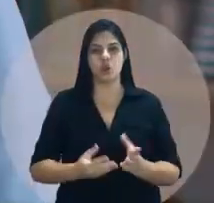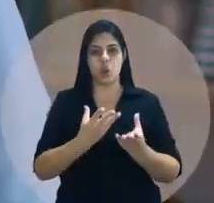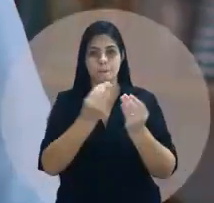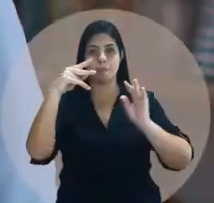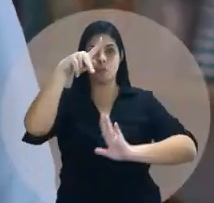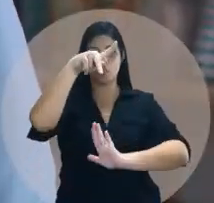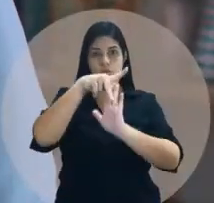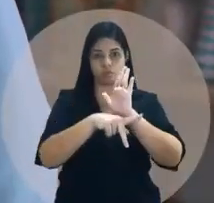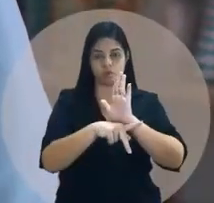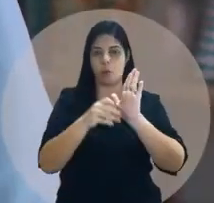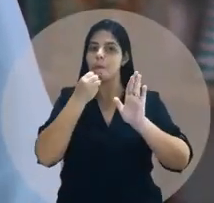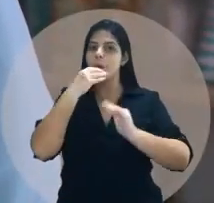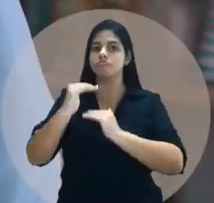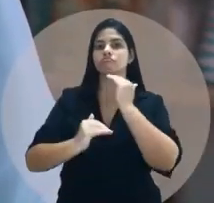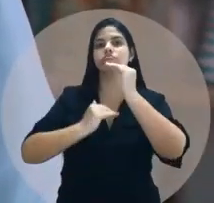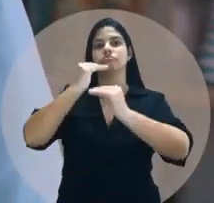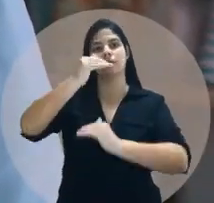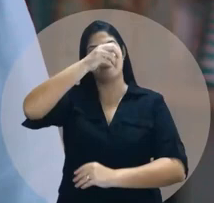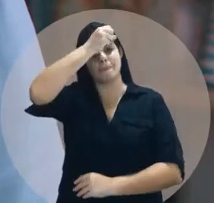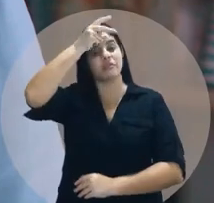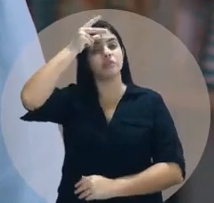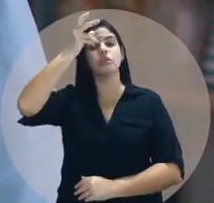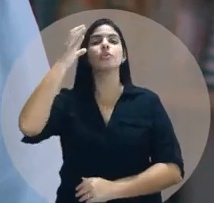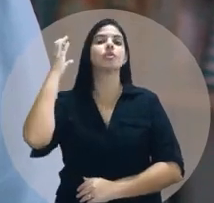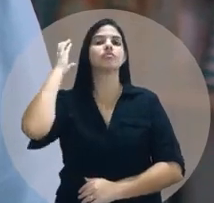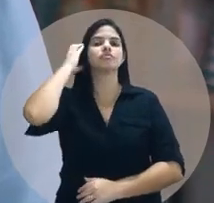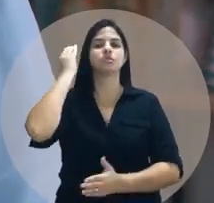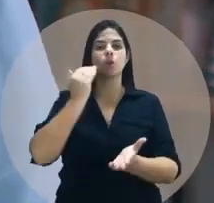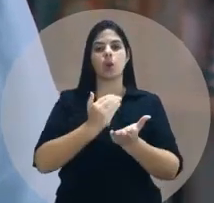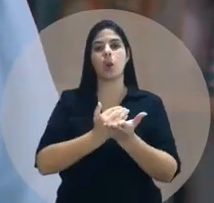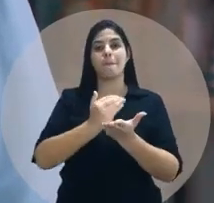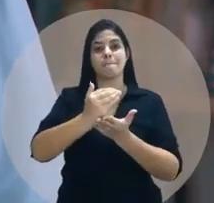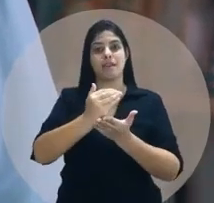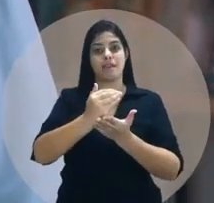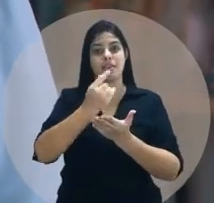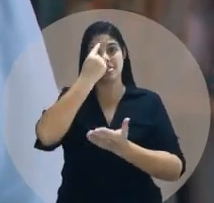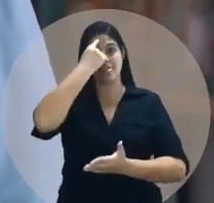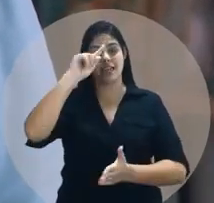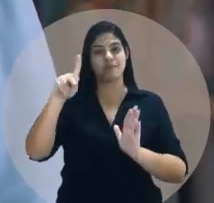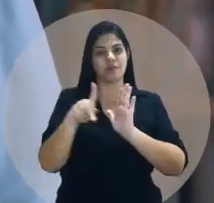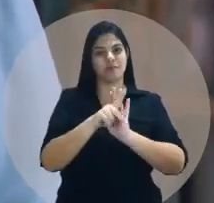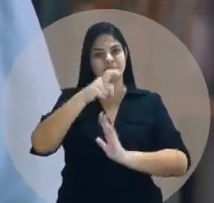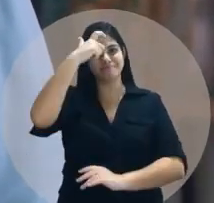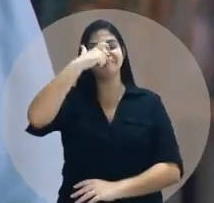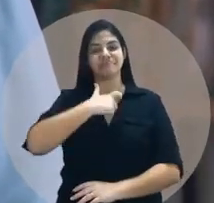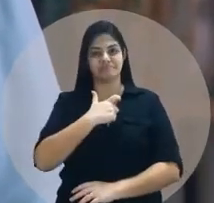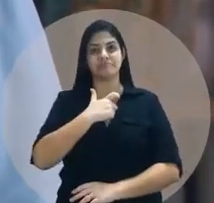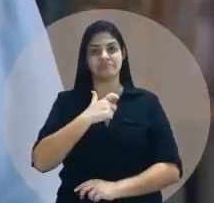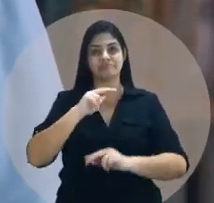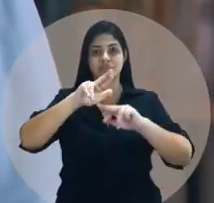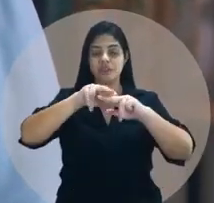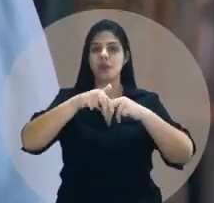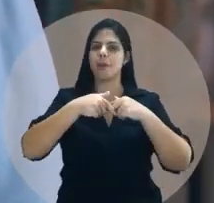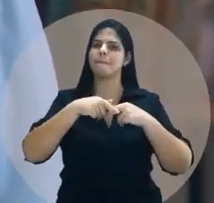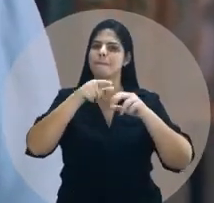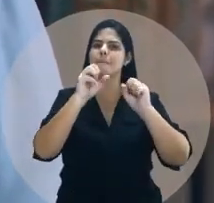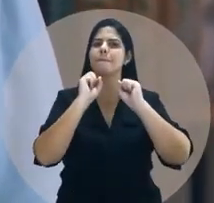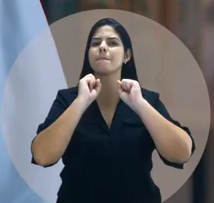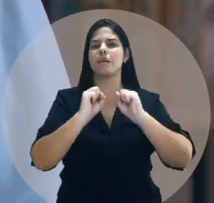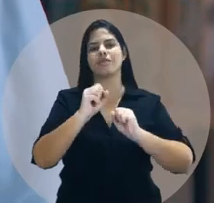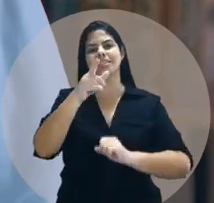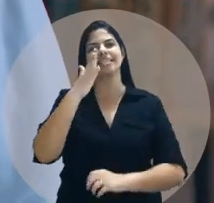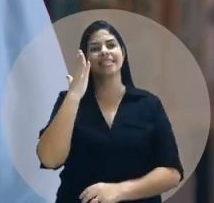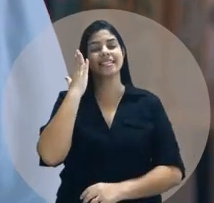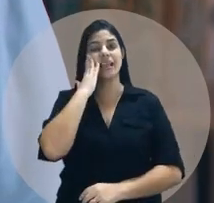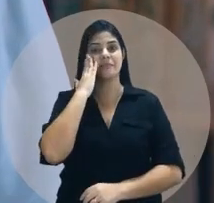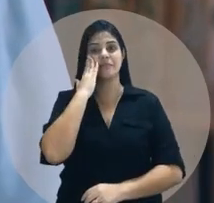Muitos projetos bem sucedidos na Prefeitura de Cuiabá começaram com ideias minhas. Por isso, você pode ter